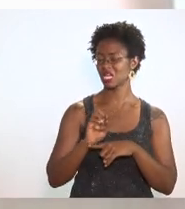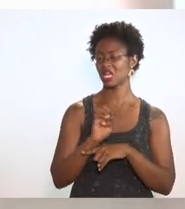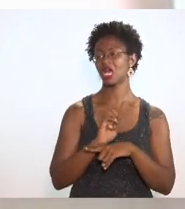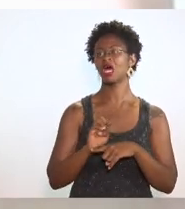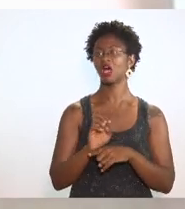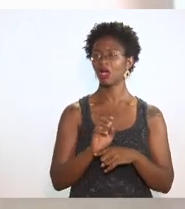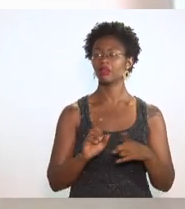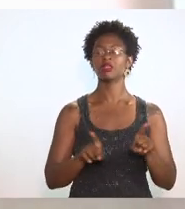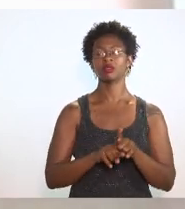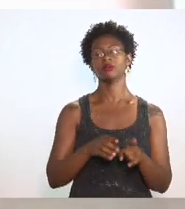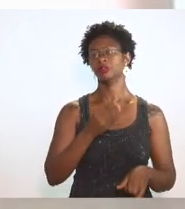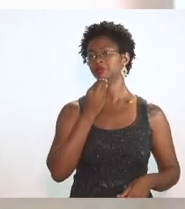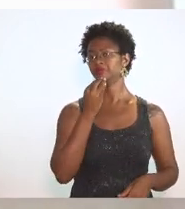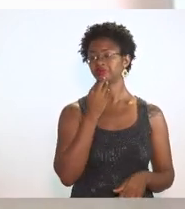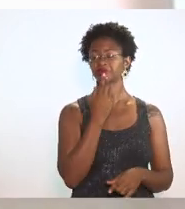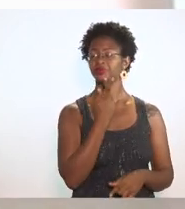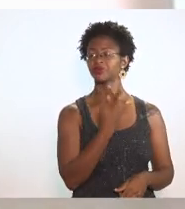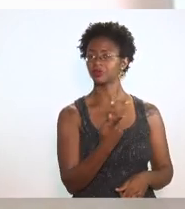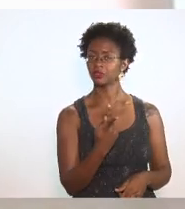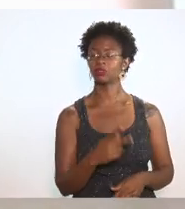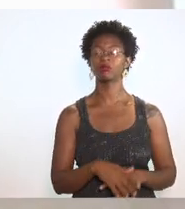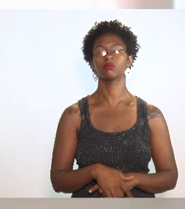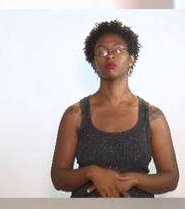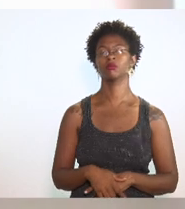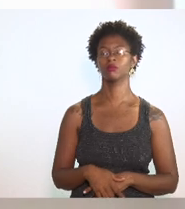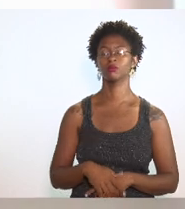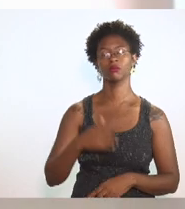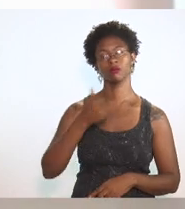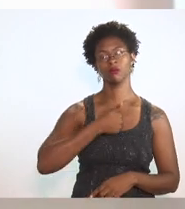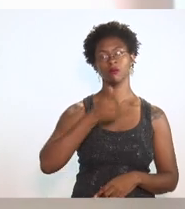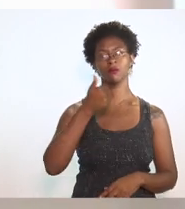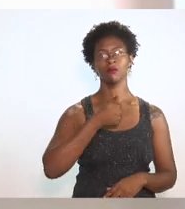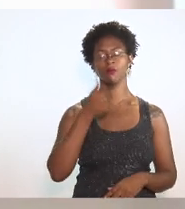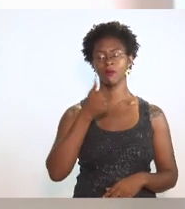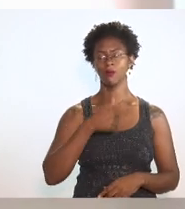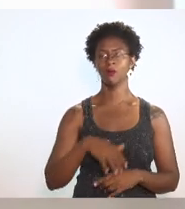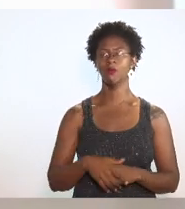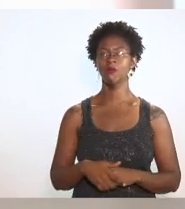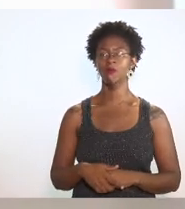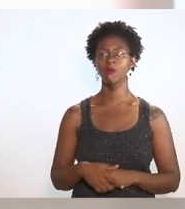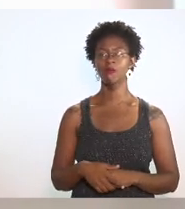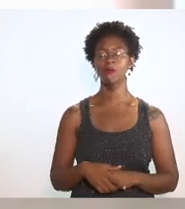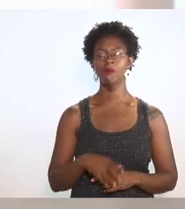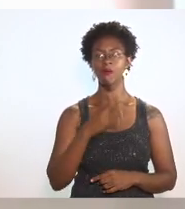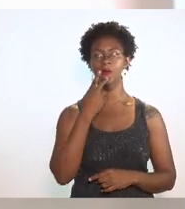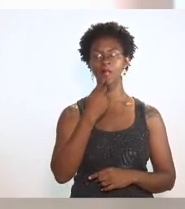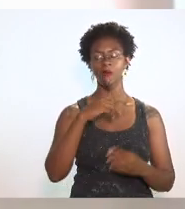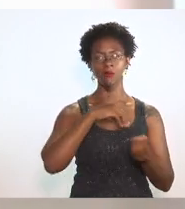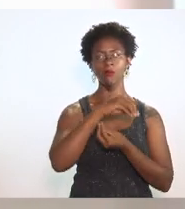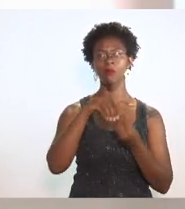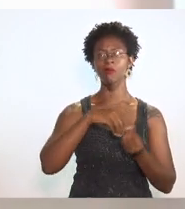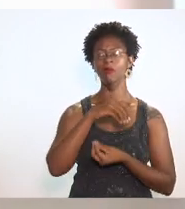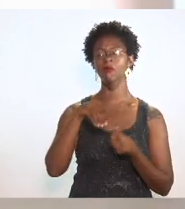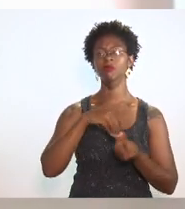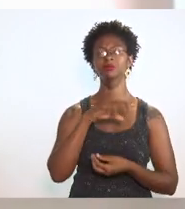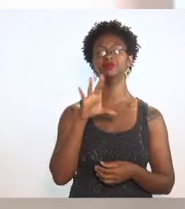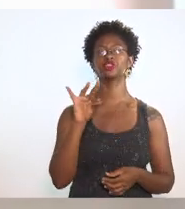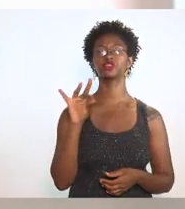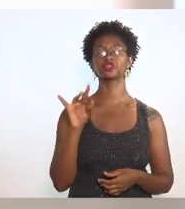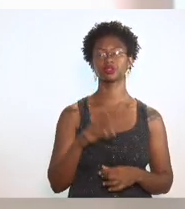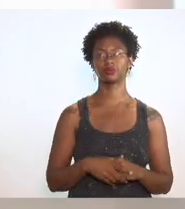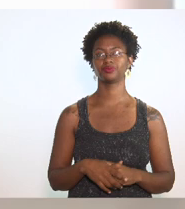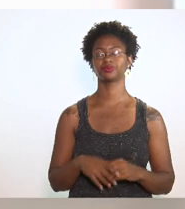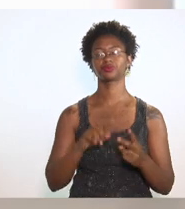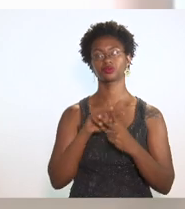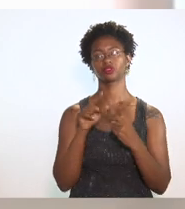oportunidade de mencionar, a primeira delas, deputado, é com relação a mix de colas, ou seja, a dois